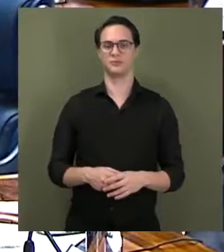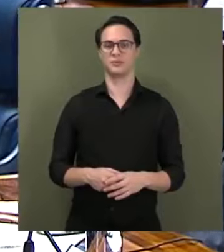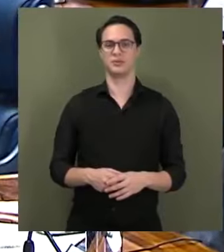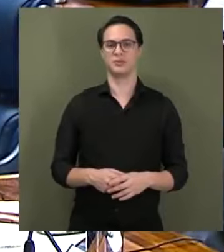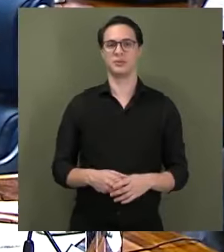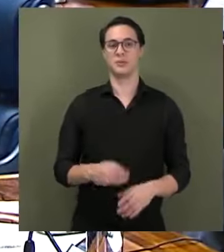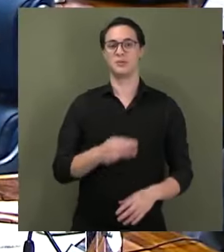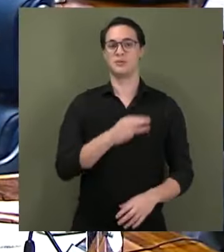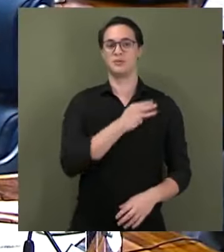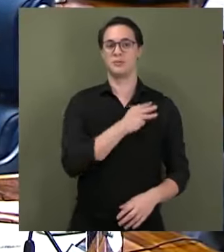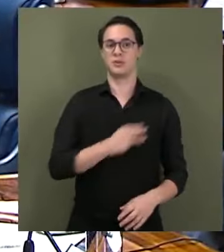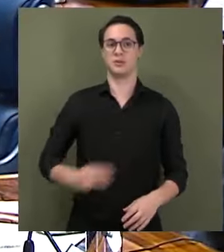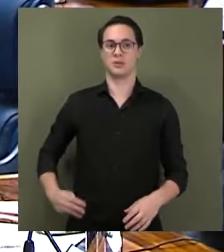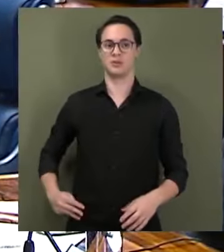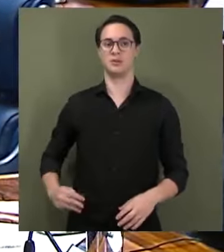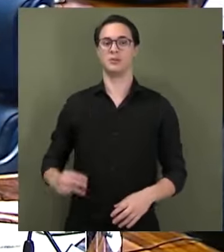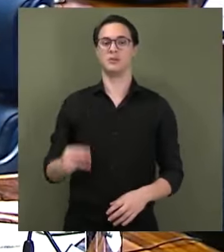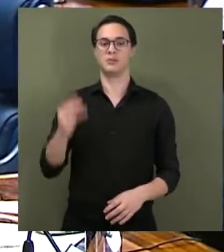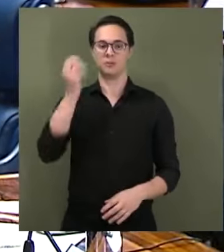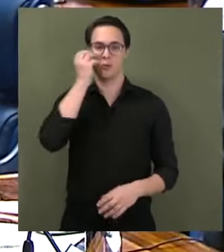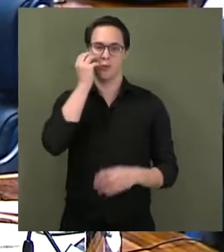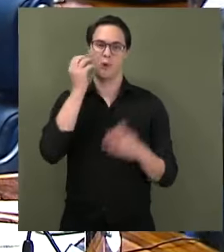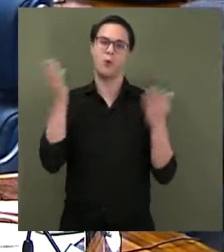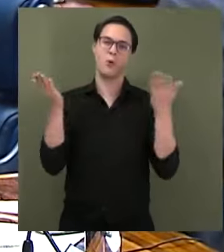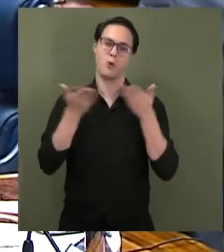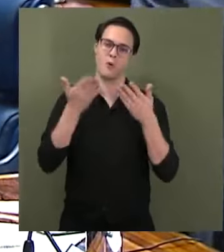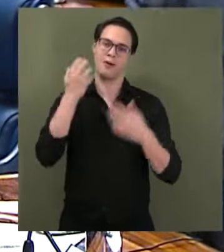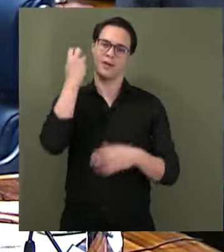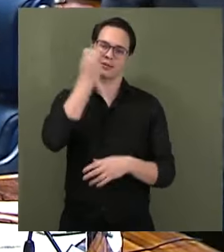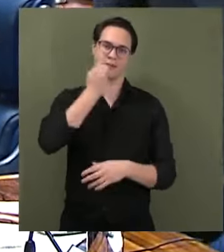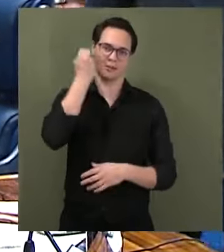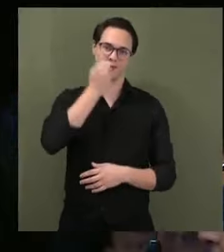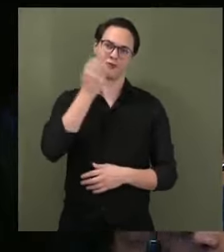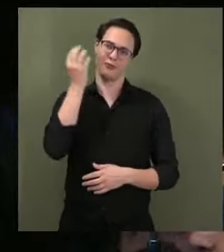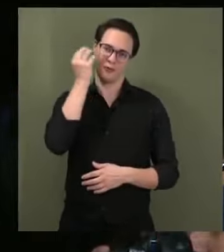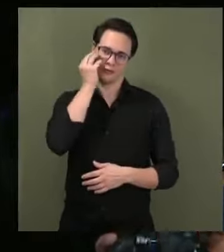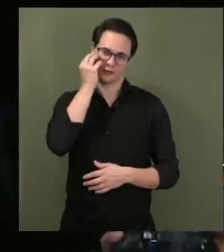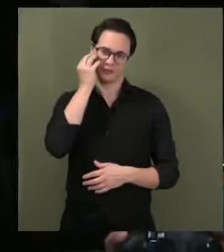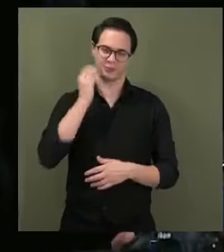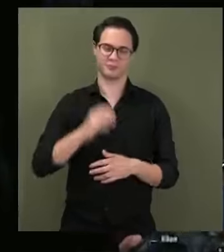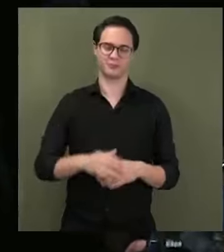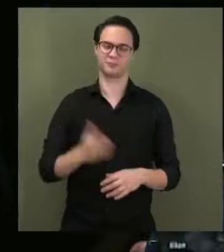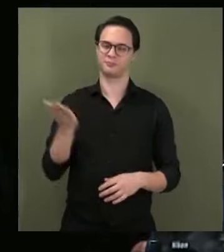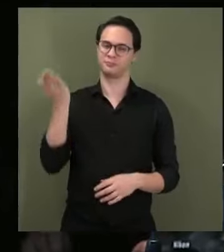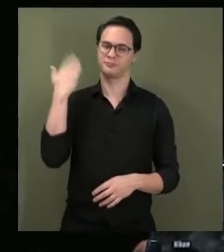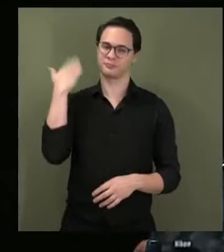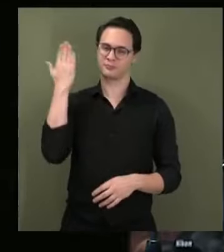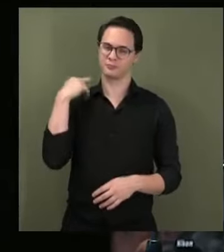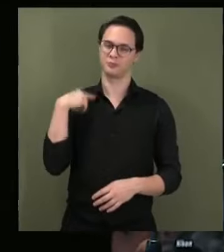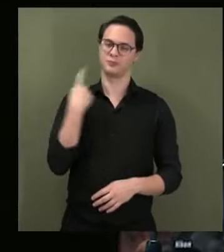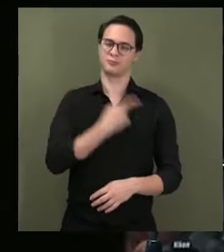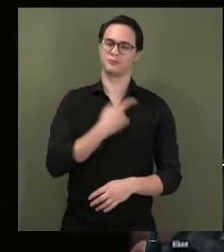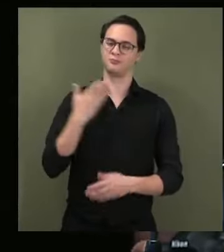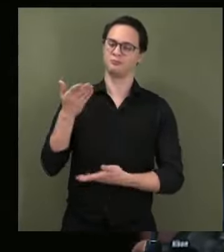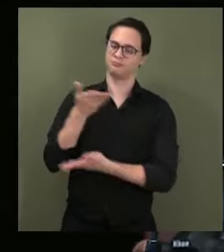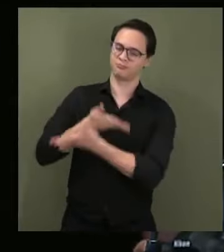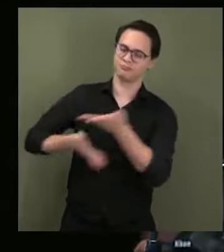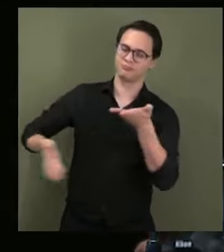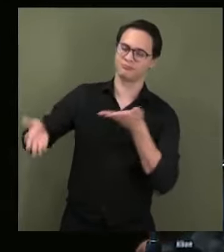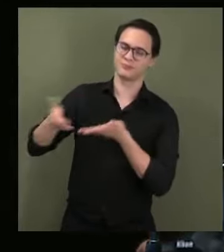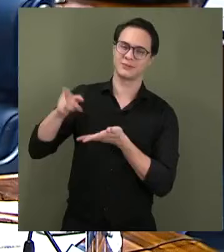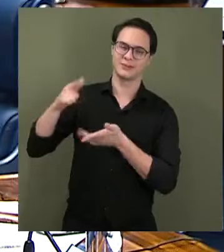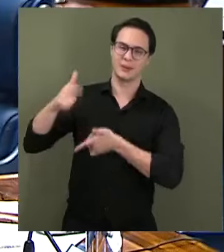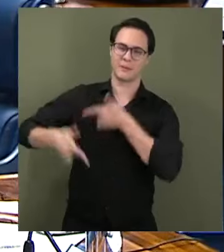ministro Flávio Dino, hoje senador Flávio Dino, eu que tive o prazer de